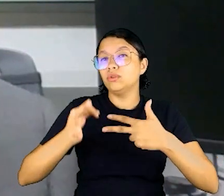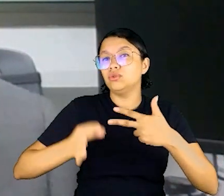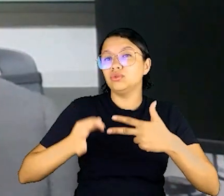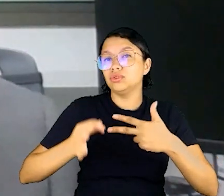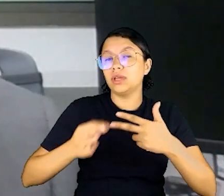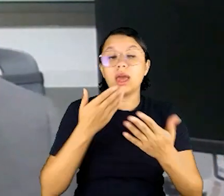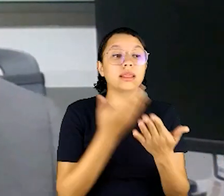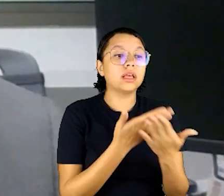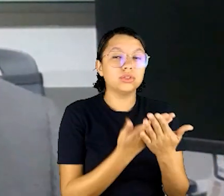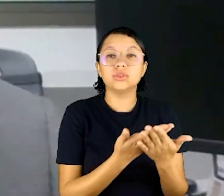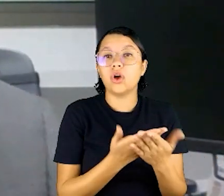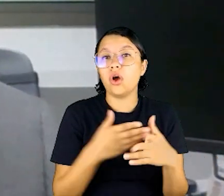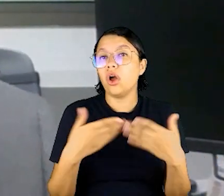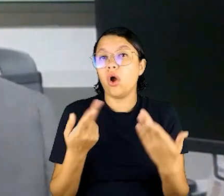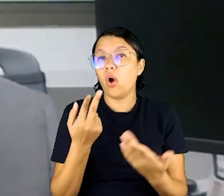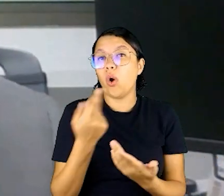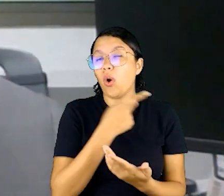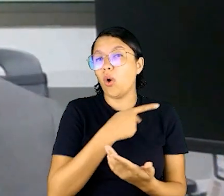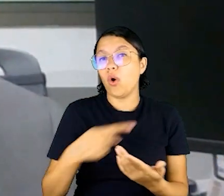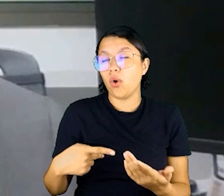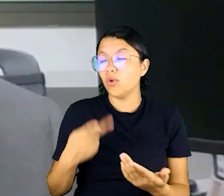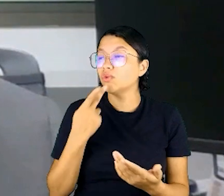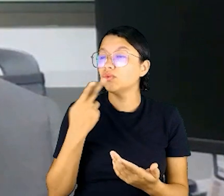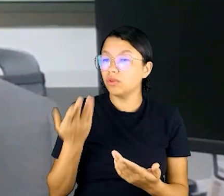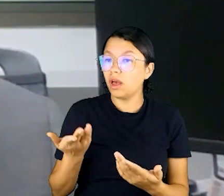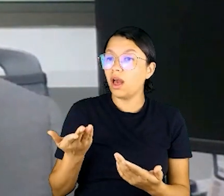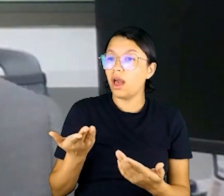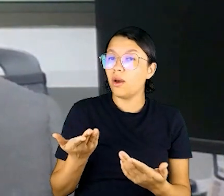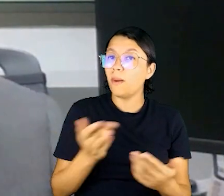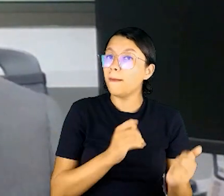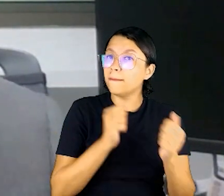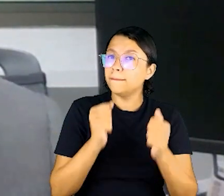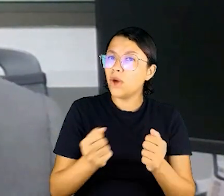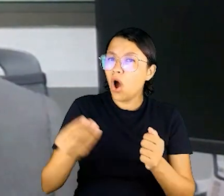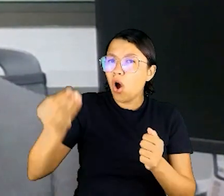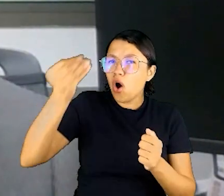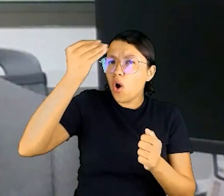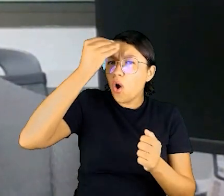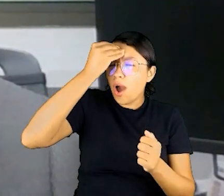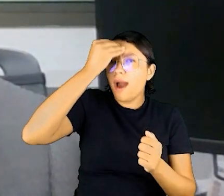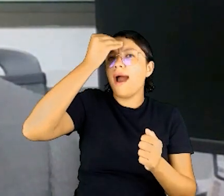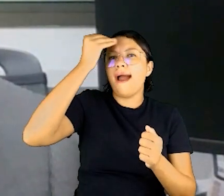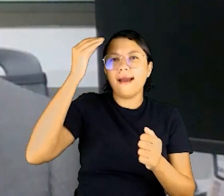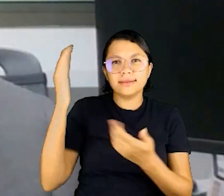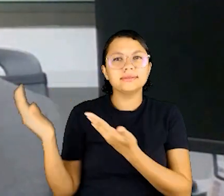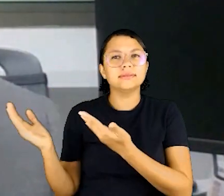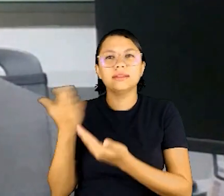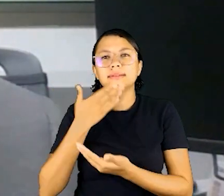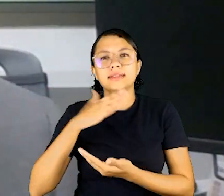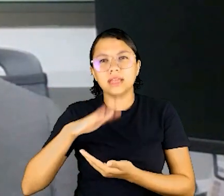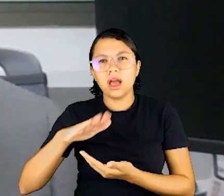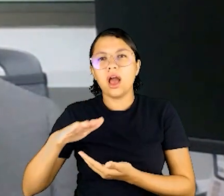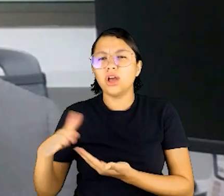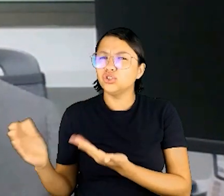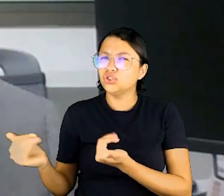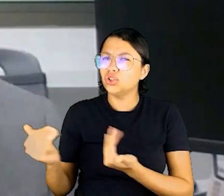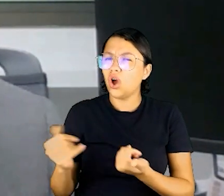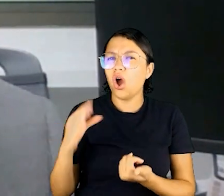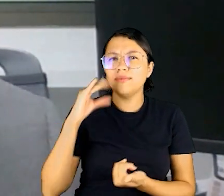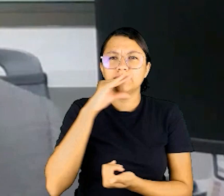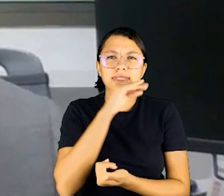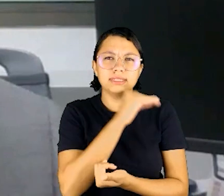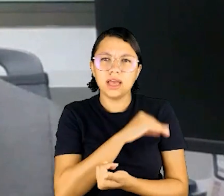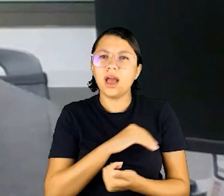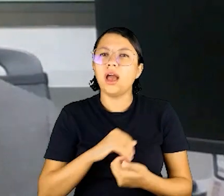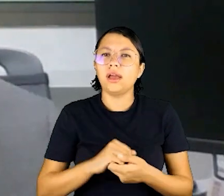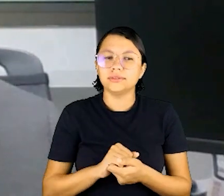Judiciário nas escolas, que é como o nosso presidente Nelson dizia aí, para que a gente possa incutir na cabeça das crianças, em tenra e idade,